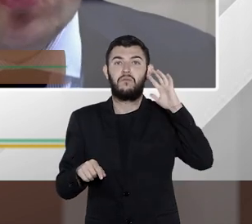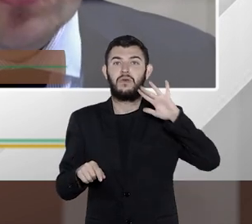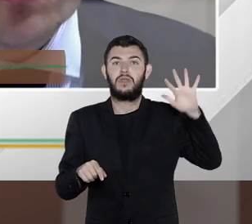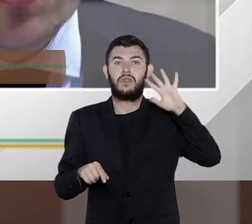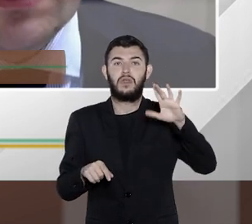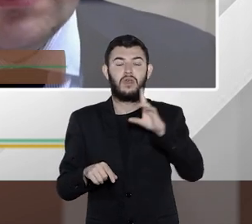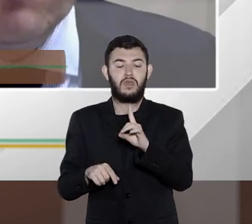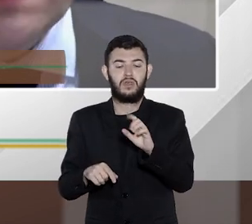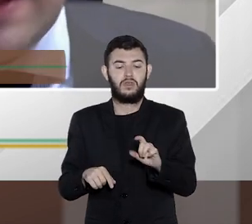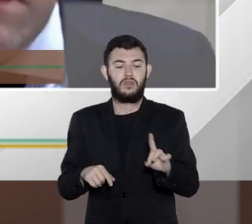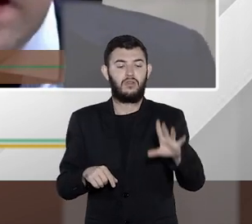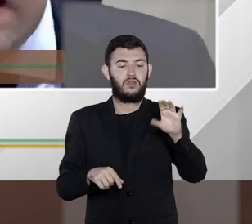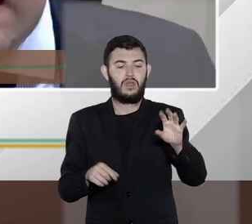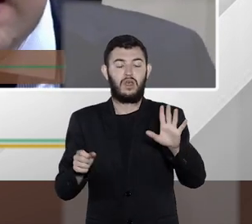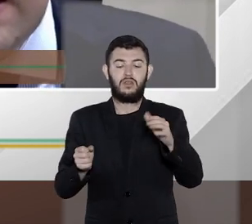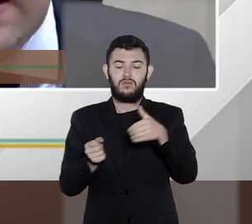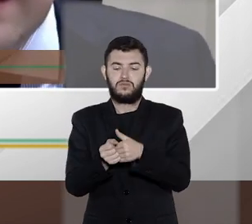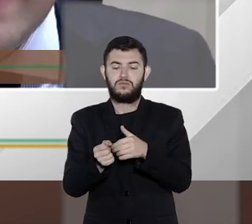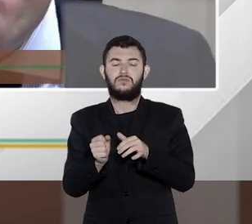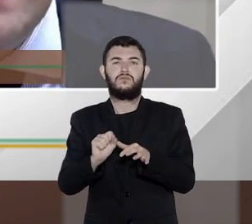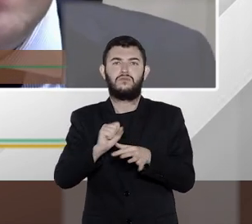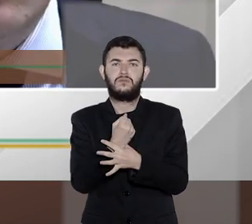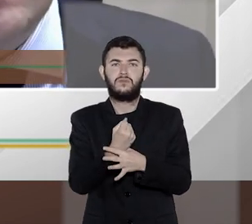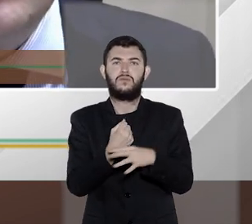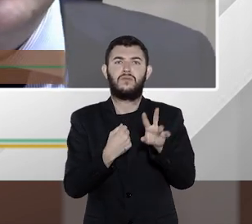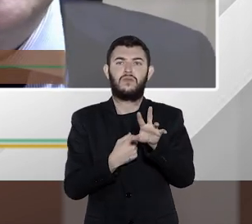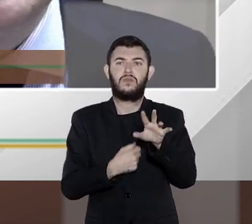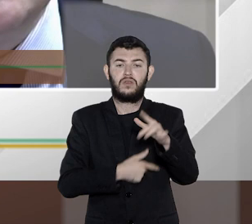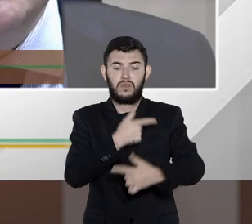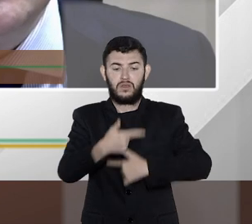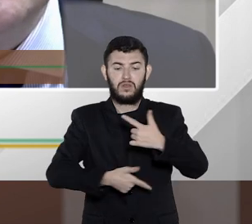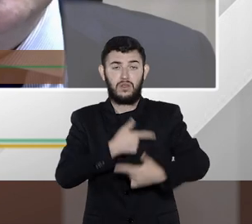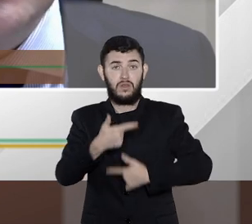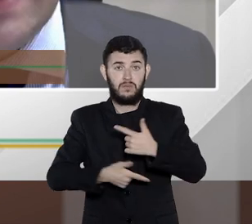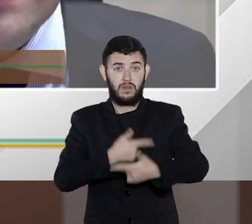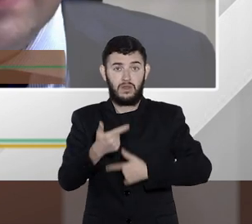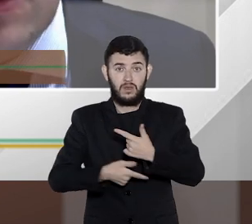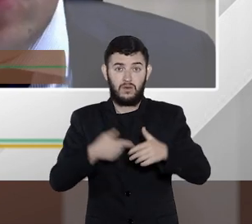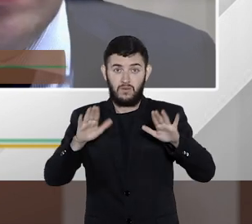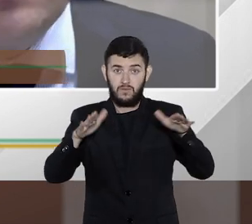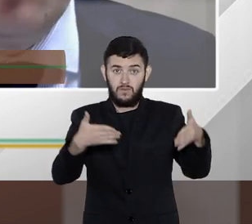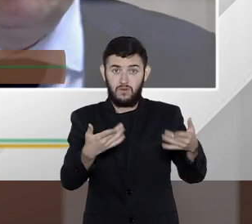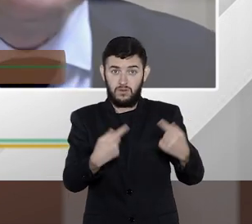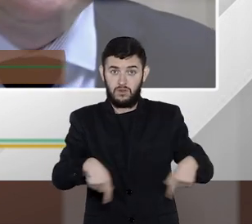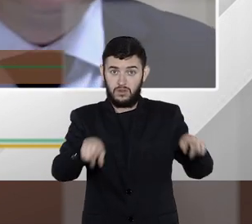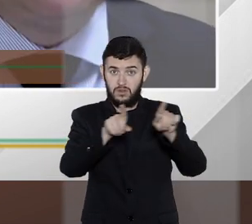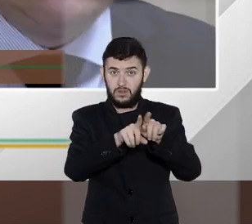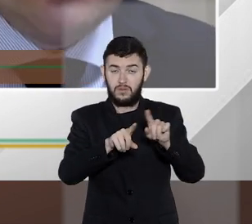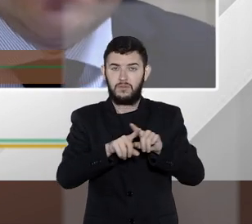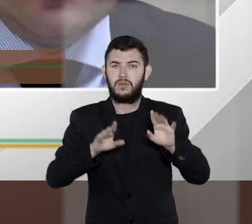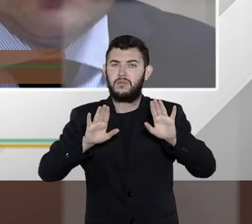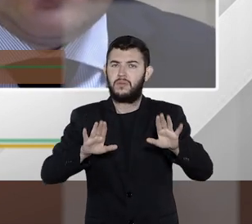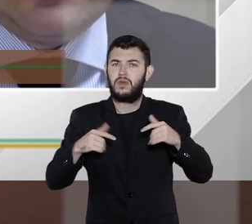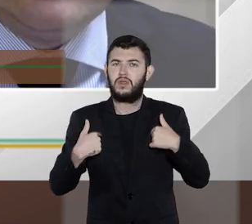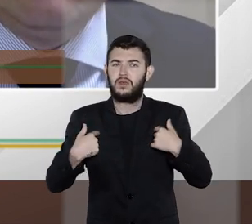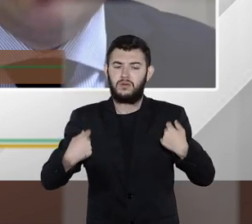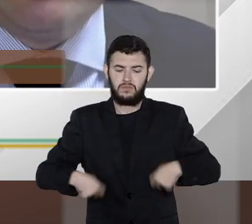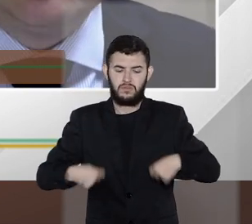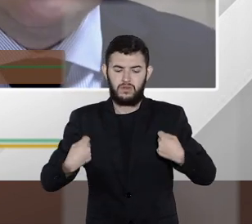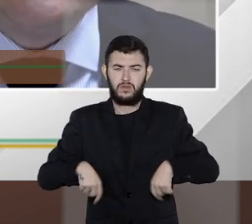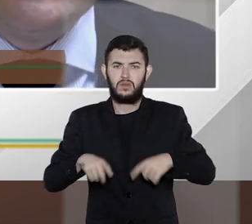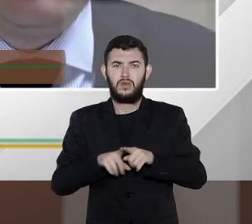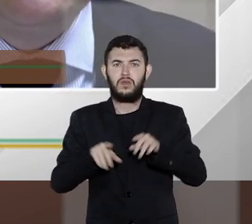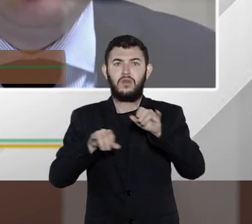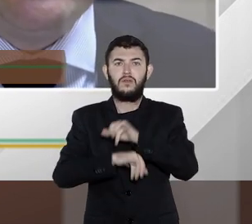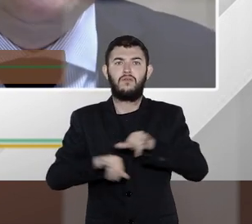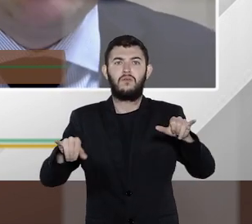sigiloso e você deve trabalhar com ele na estrita necessidade o que eu preciso ter de